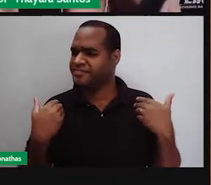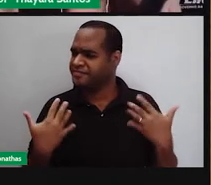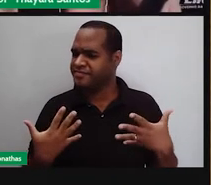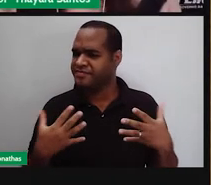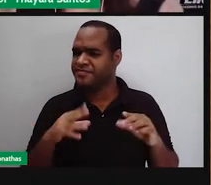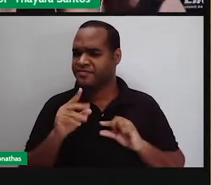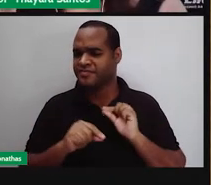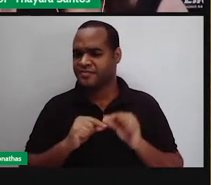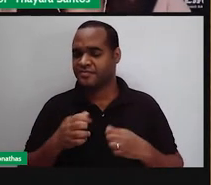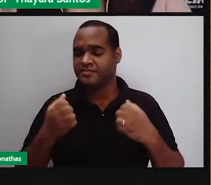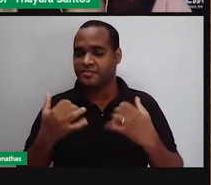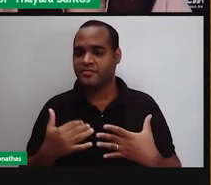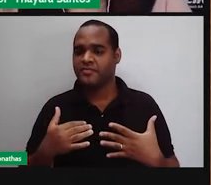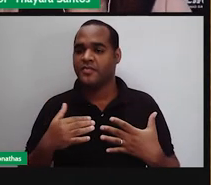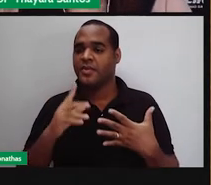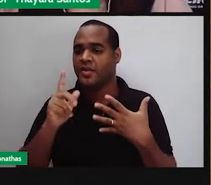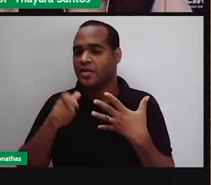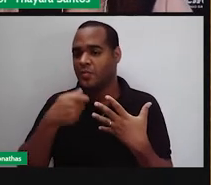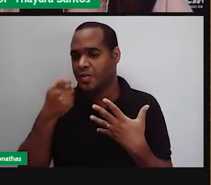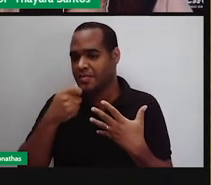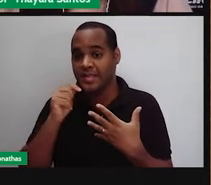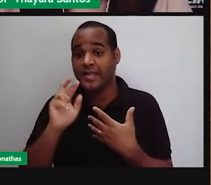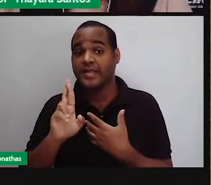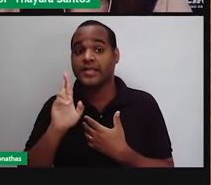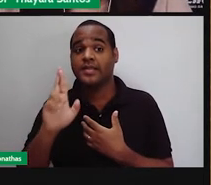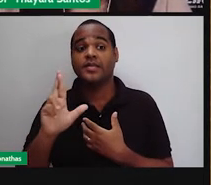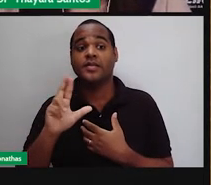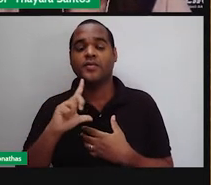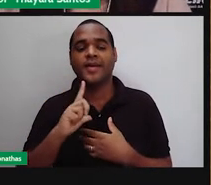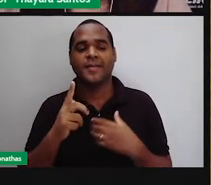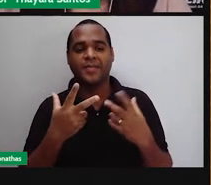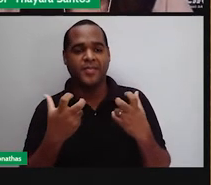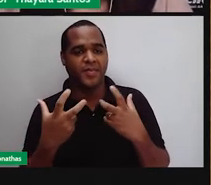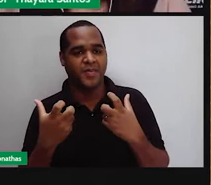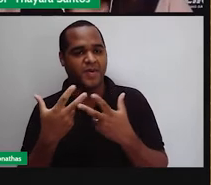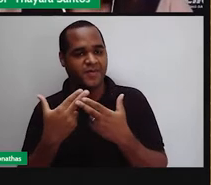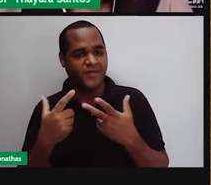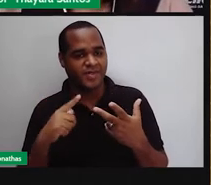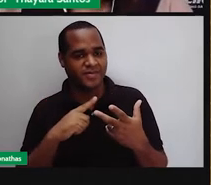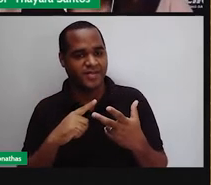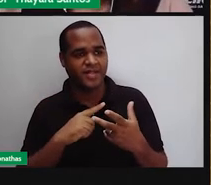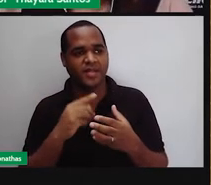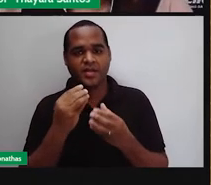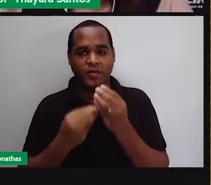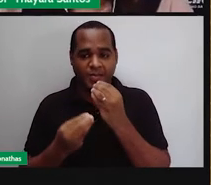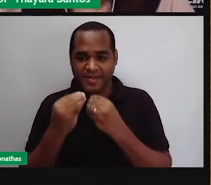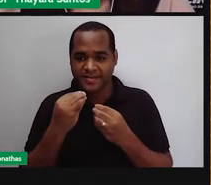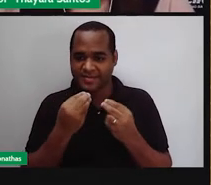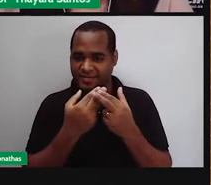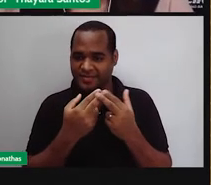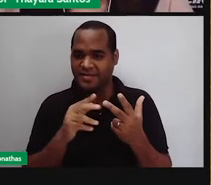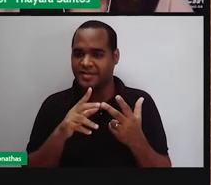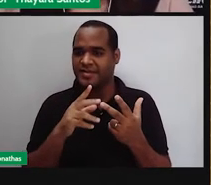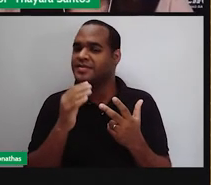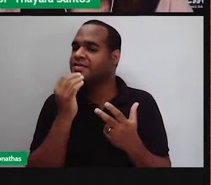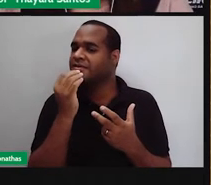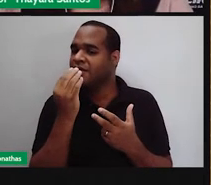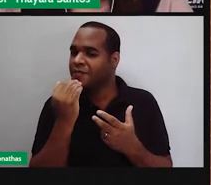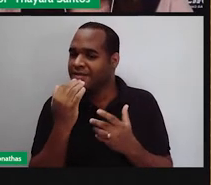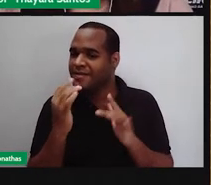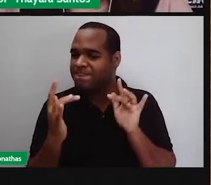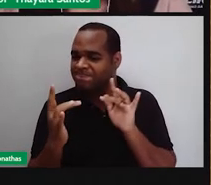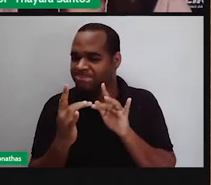Então, o paladar é o sentido que ele vai ser responsável por perceber os sabores básicos dos alimentos. Como ele está